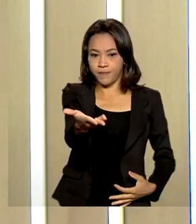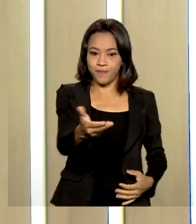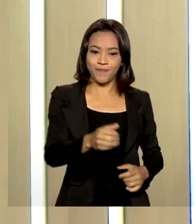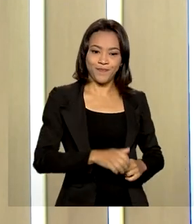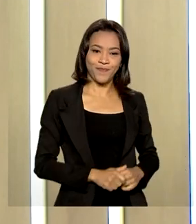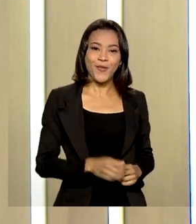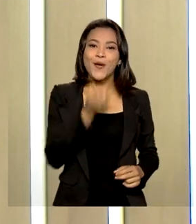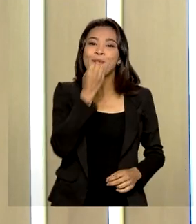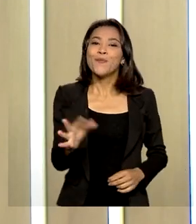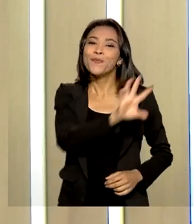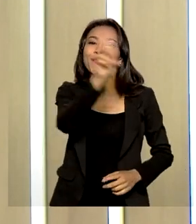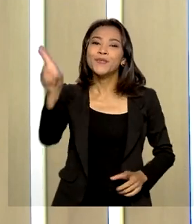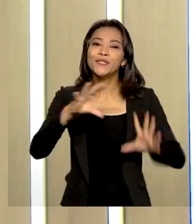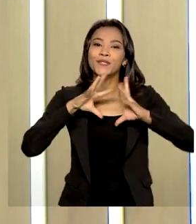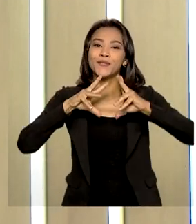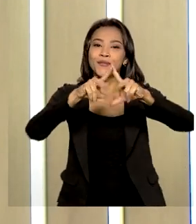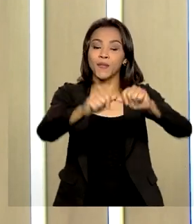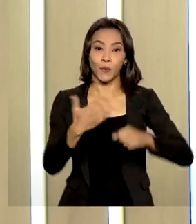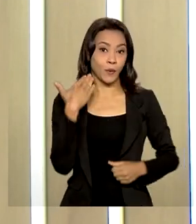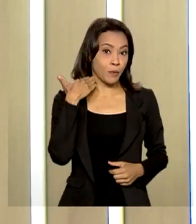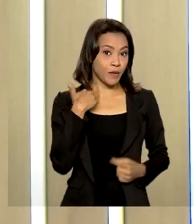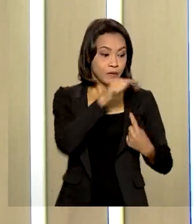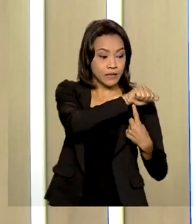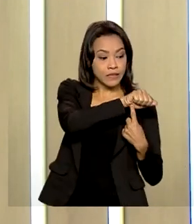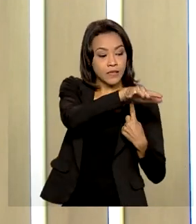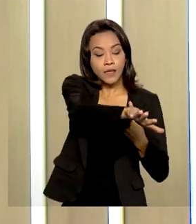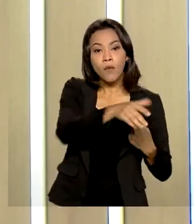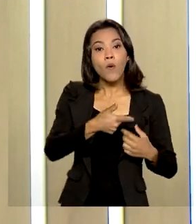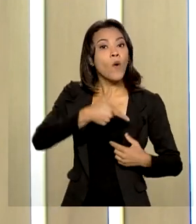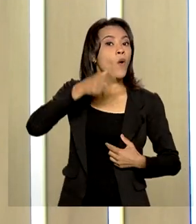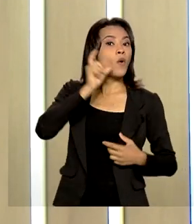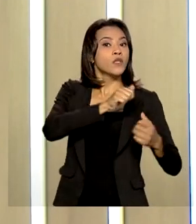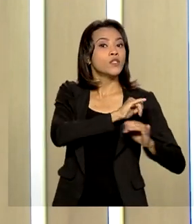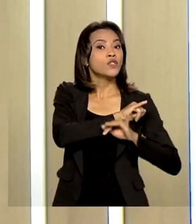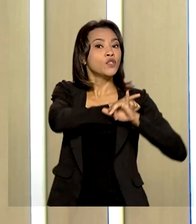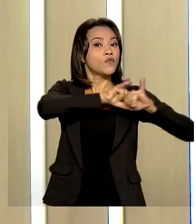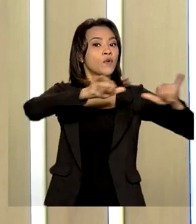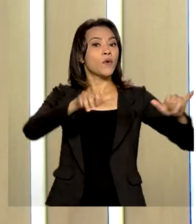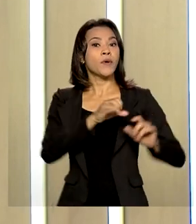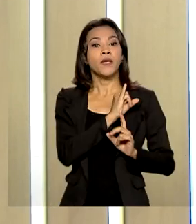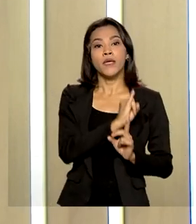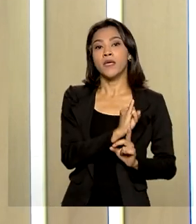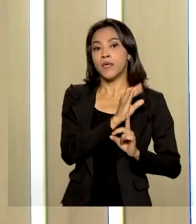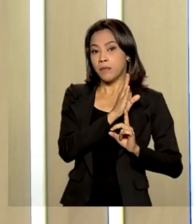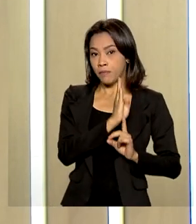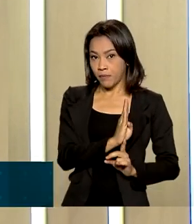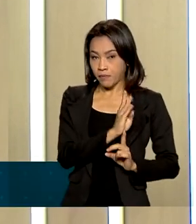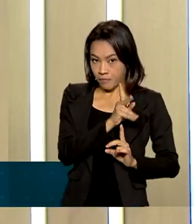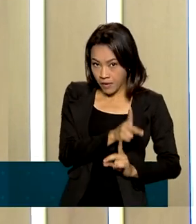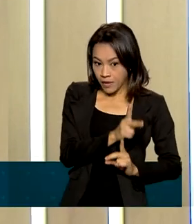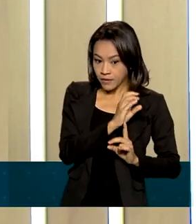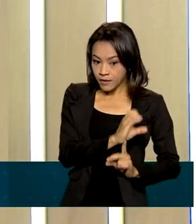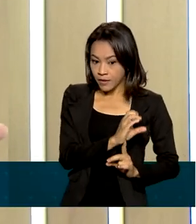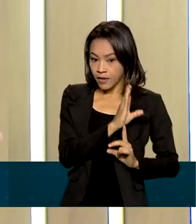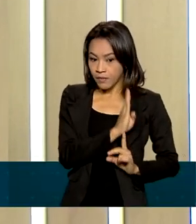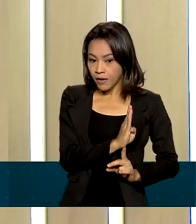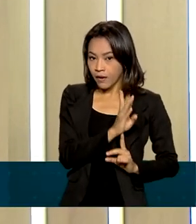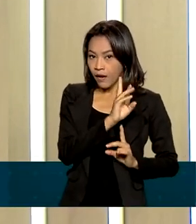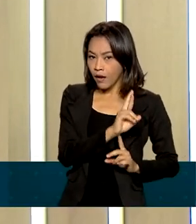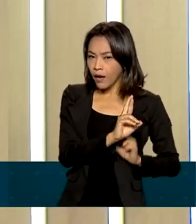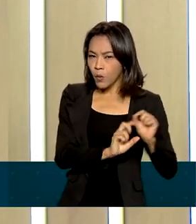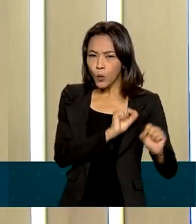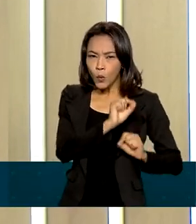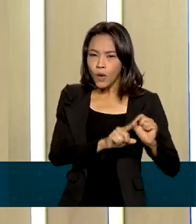Bom dia, bom dia a todos. O Banco Central divulgou ontem o chamado IBCBR, que é considerado como se fosse uma prévia do